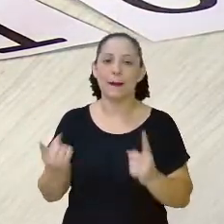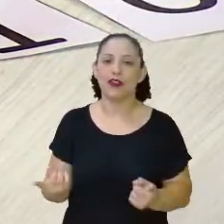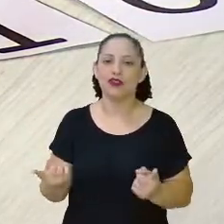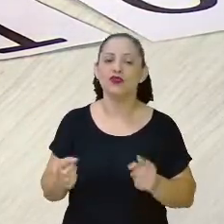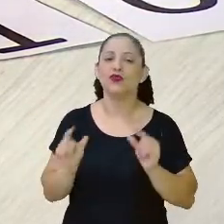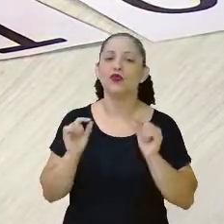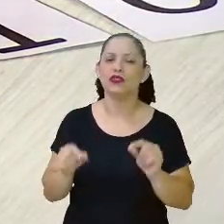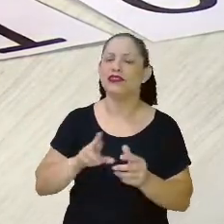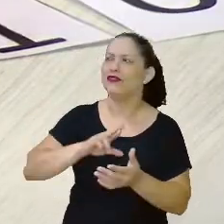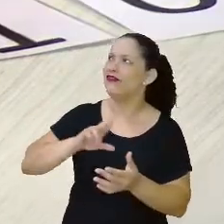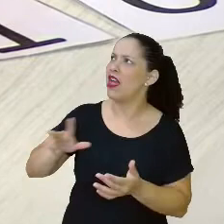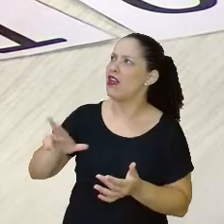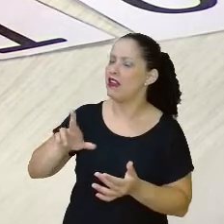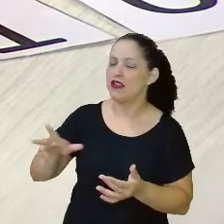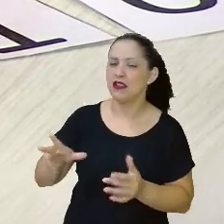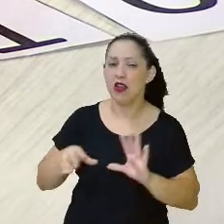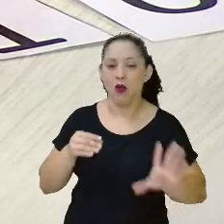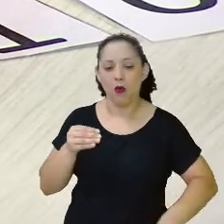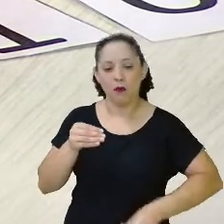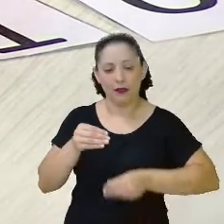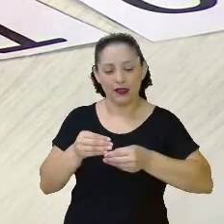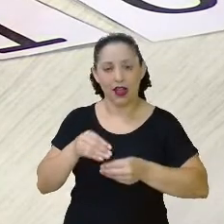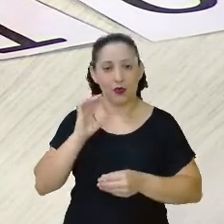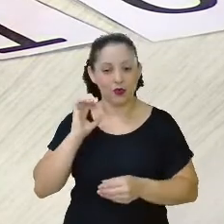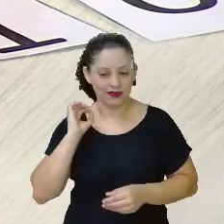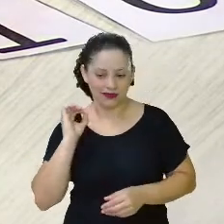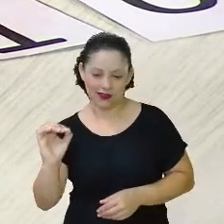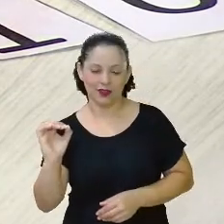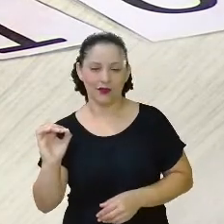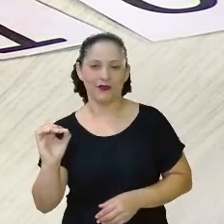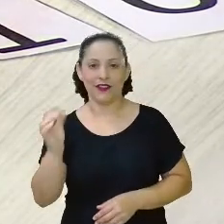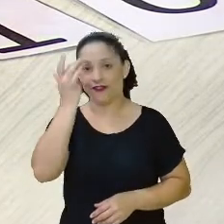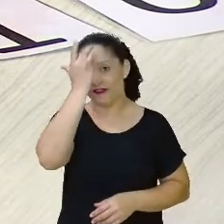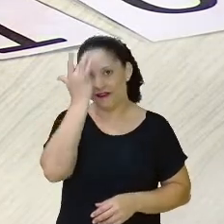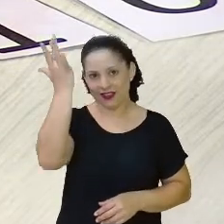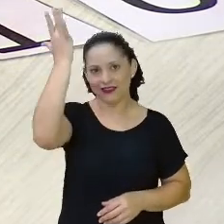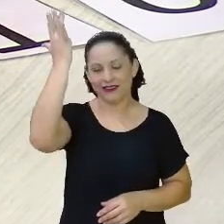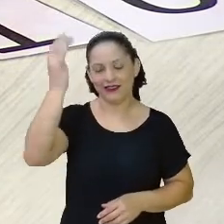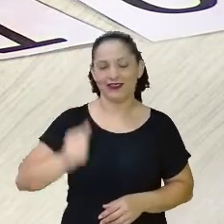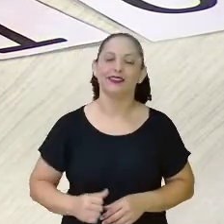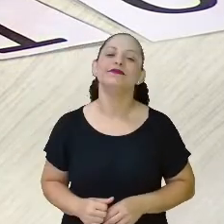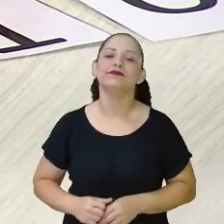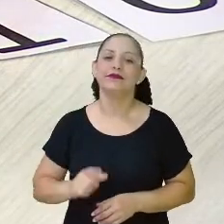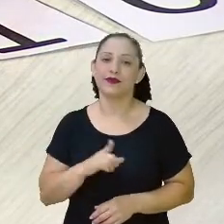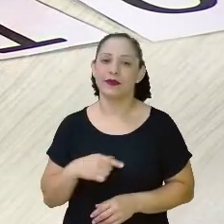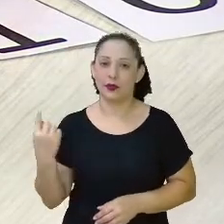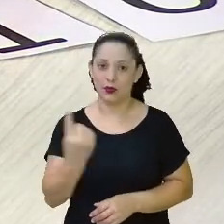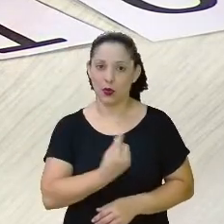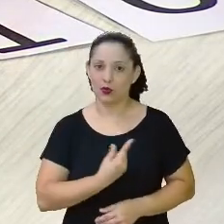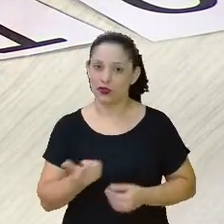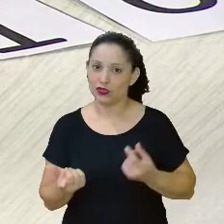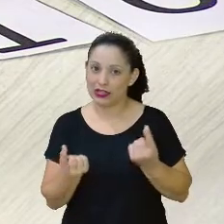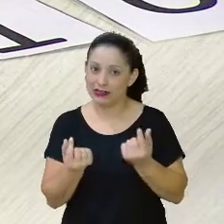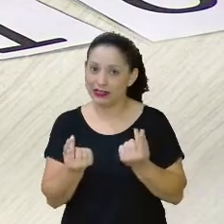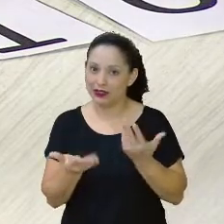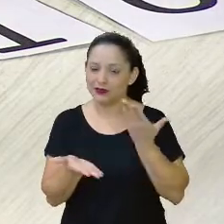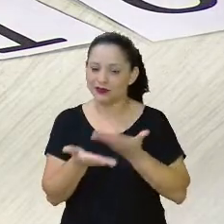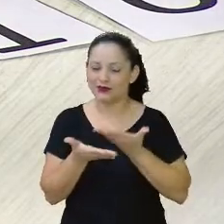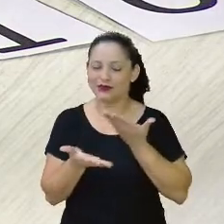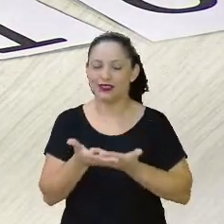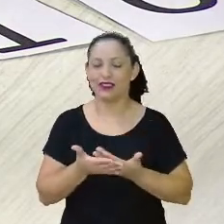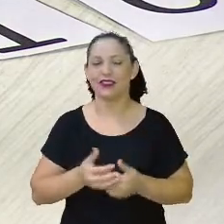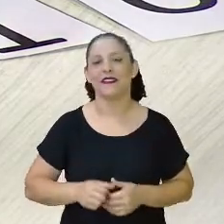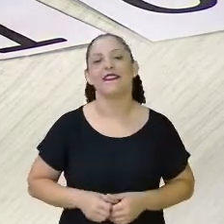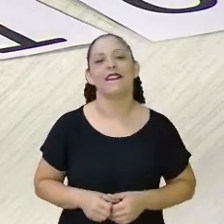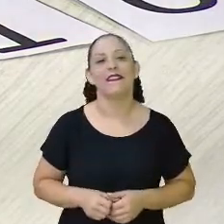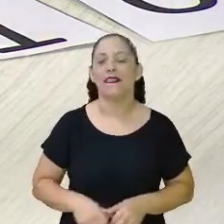centésimo, eu posso completar aqui com o zero para facilitar a leitura, já que nós estamos trabalhando com dinheiro. Então, aqui,